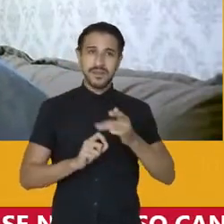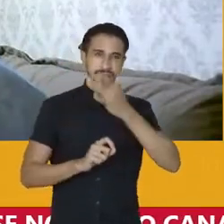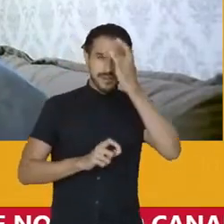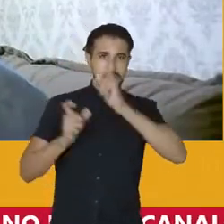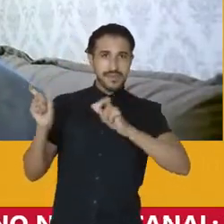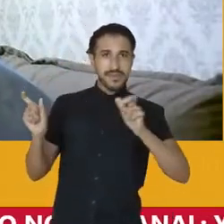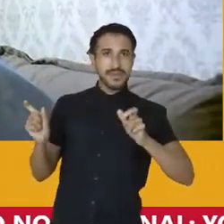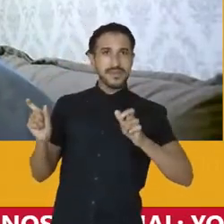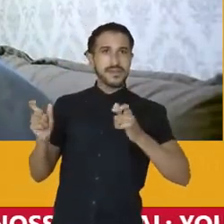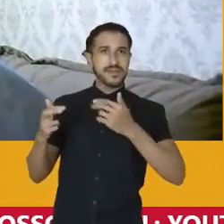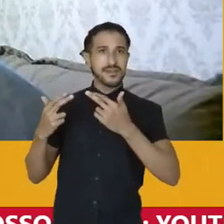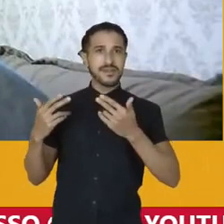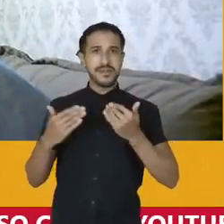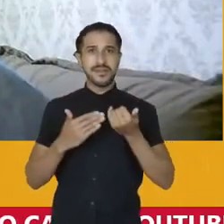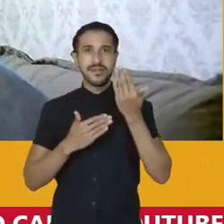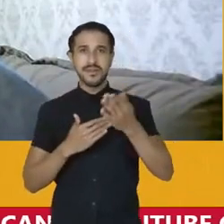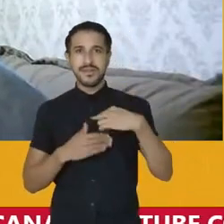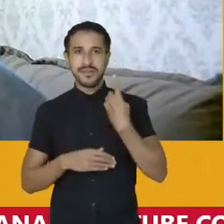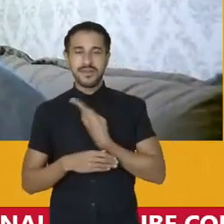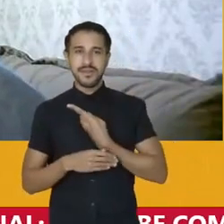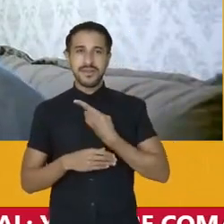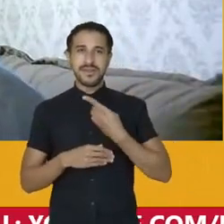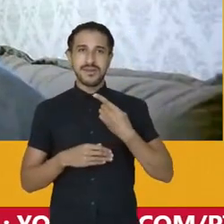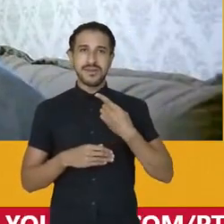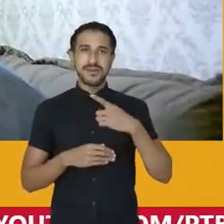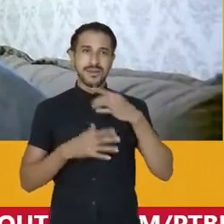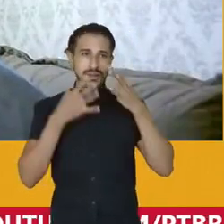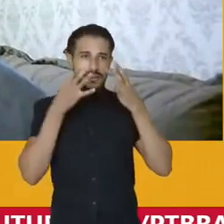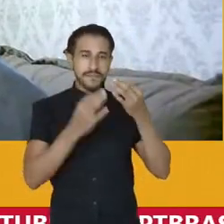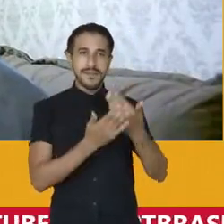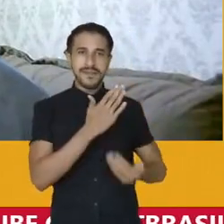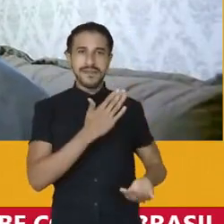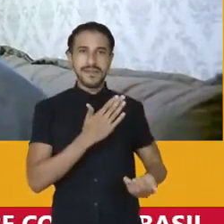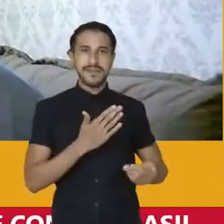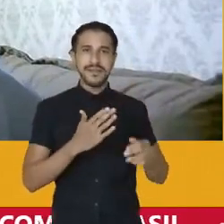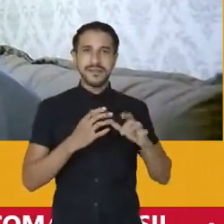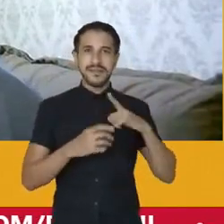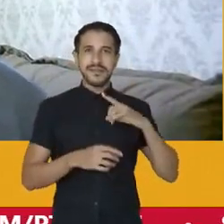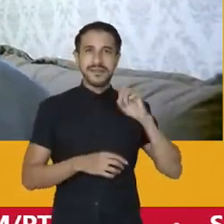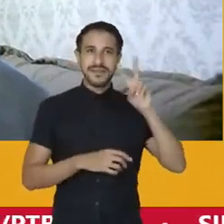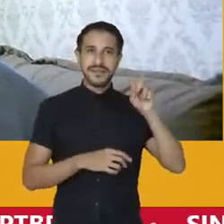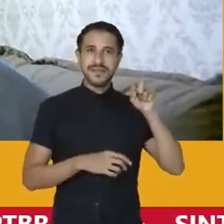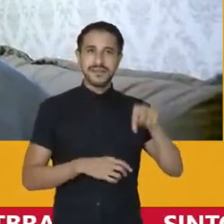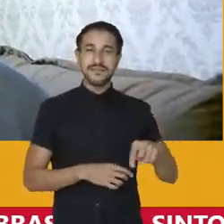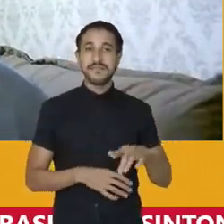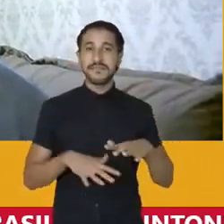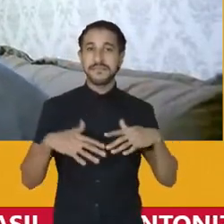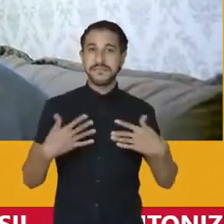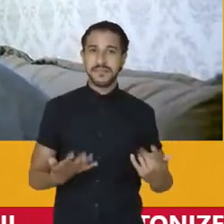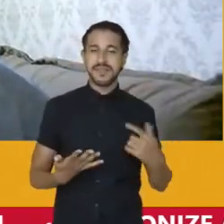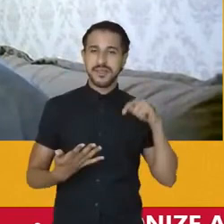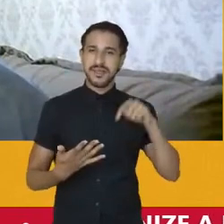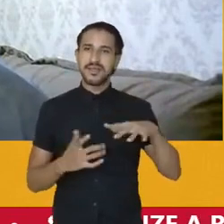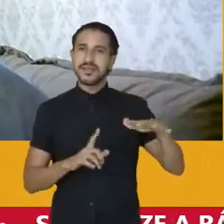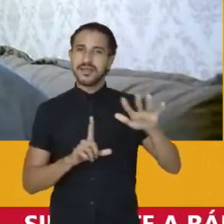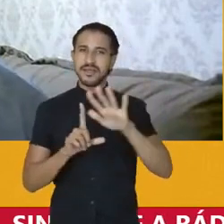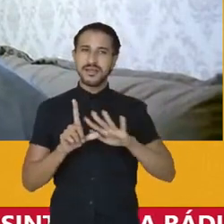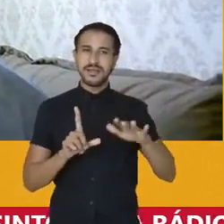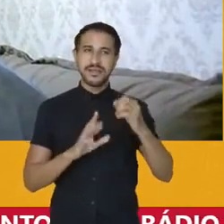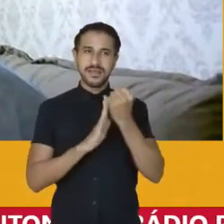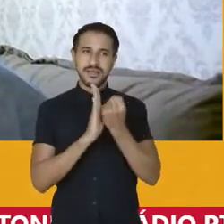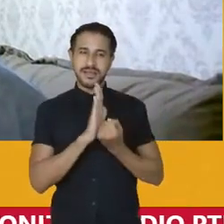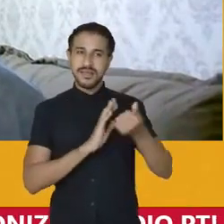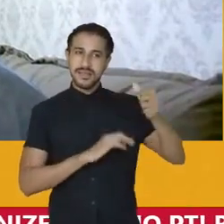pessoas fazem palhaçada na frente da gente, aí tira a concentração, tem isso aqui. Então, nesse ambiente do século